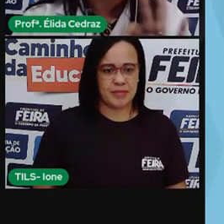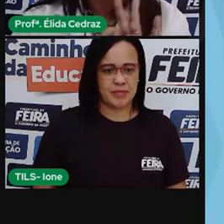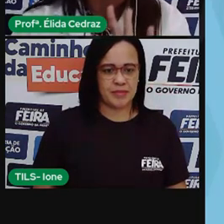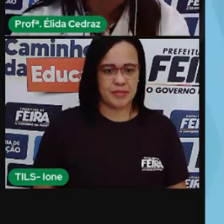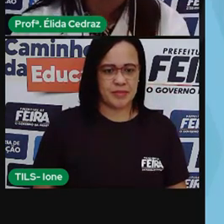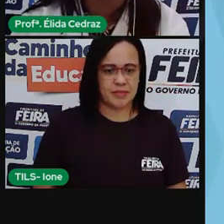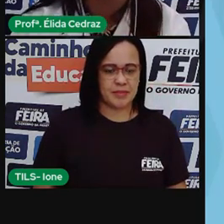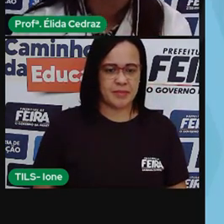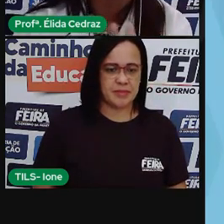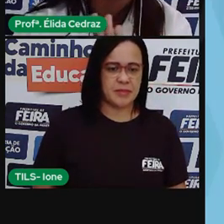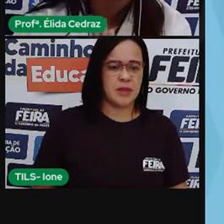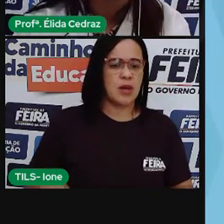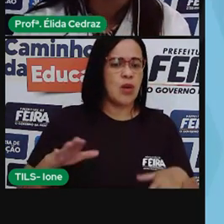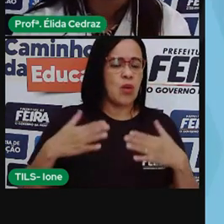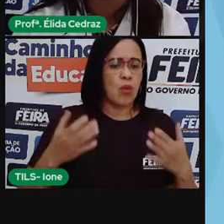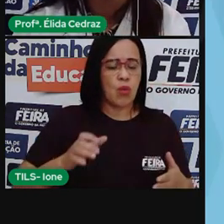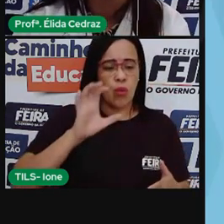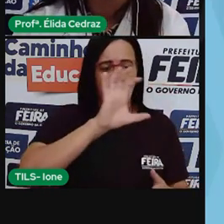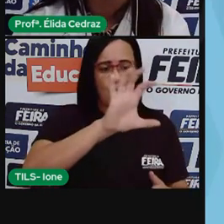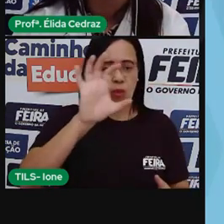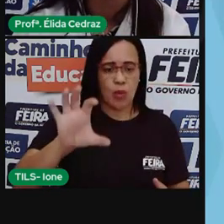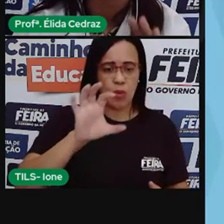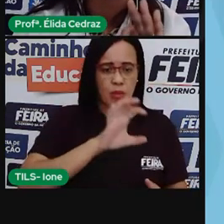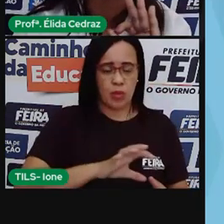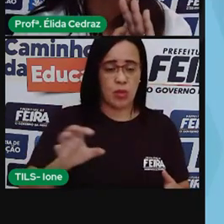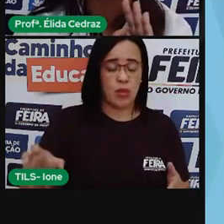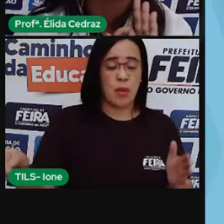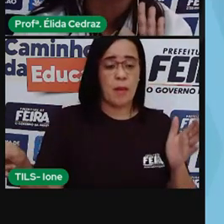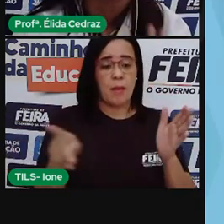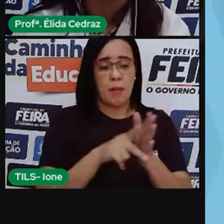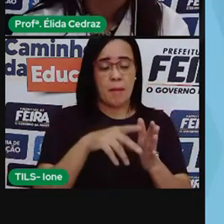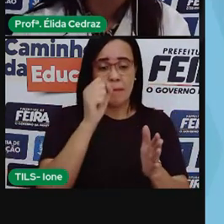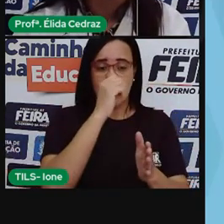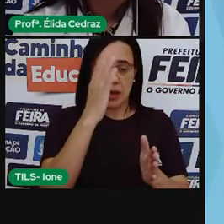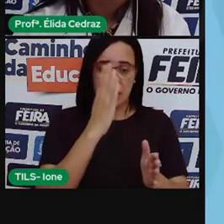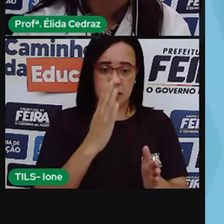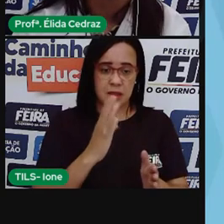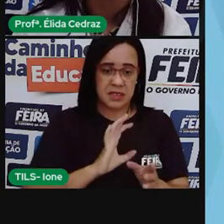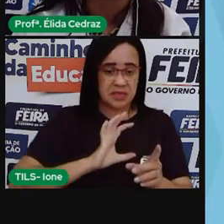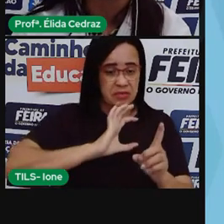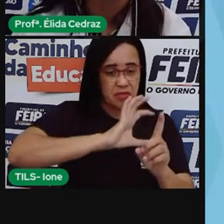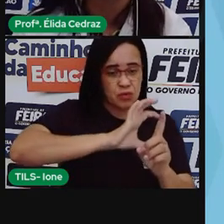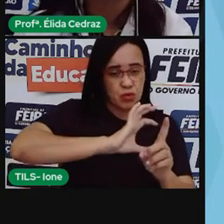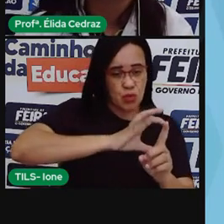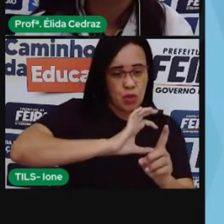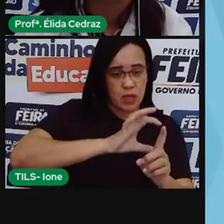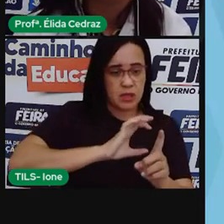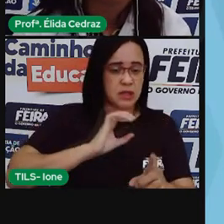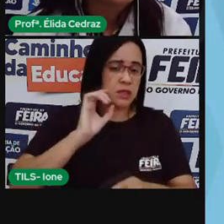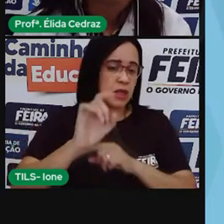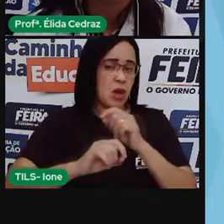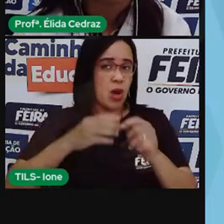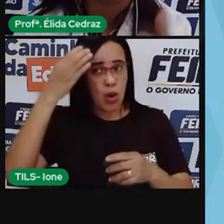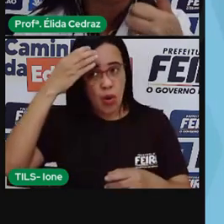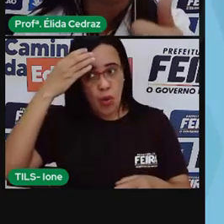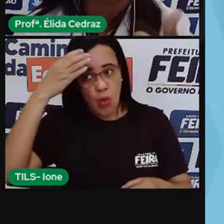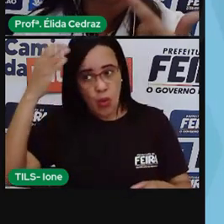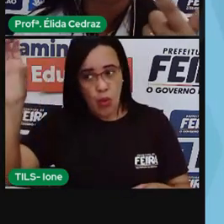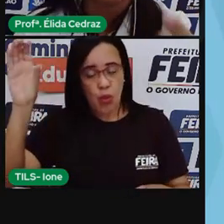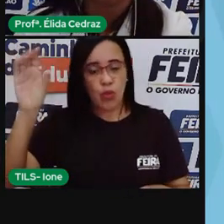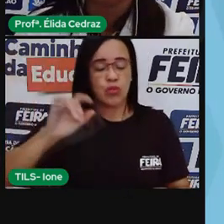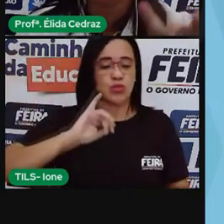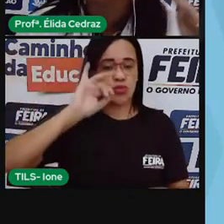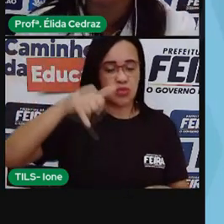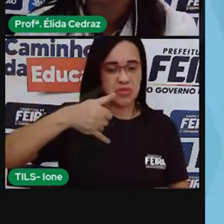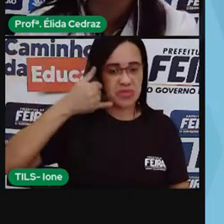Qual é a região brasileira que recebeu a maior influência da cultura asiática? China,